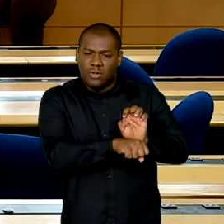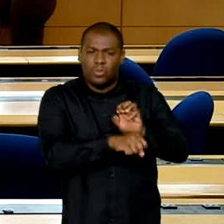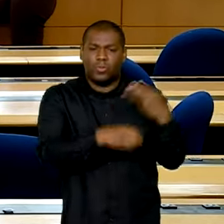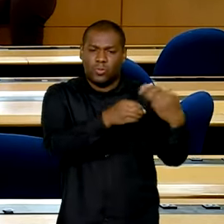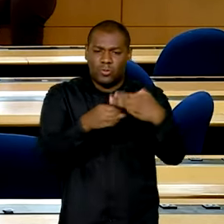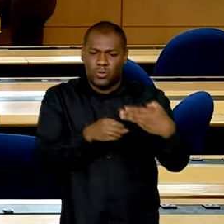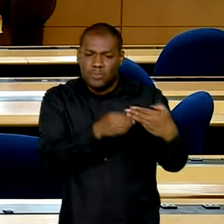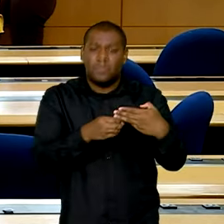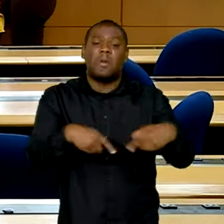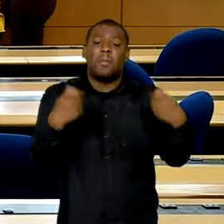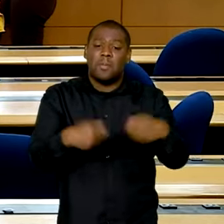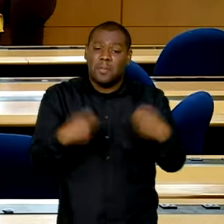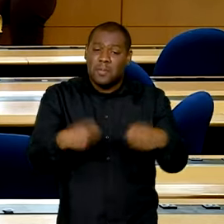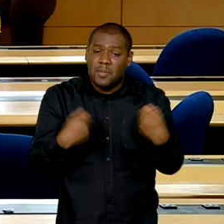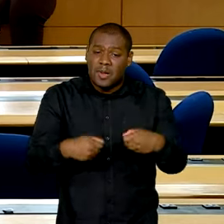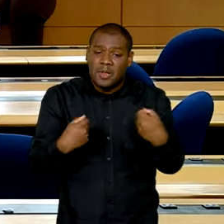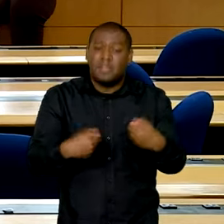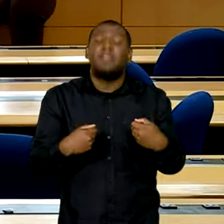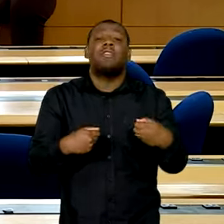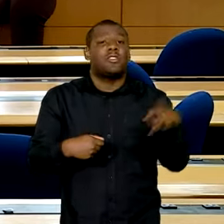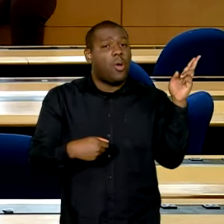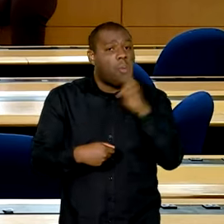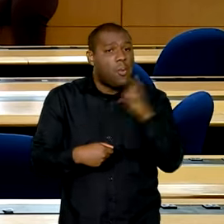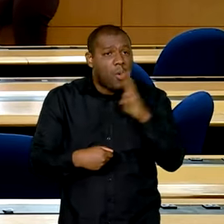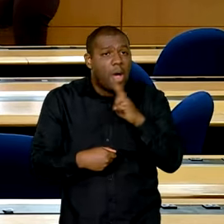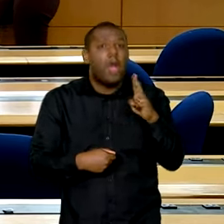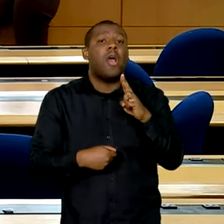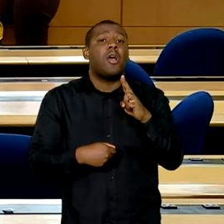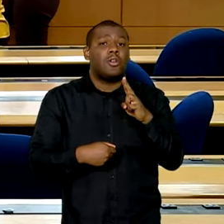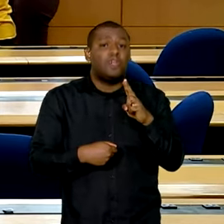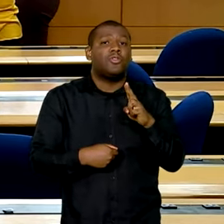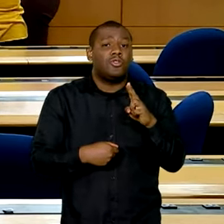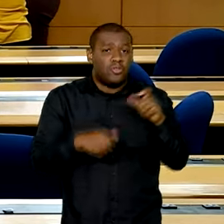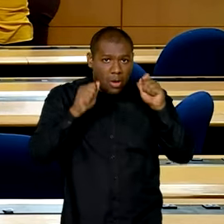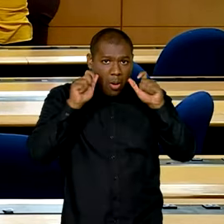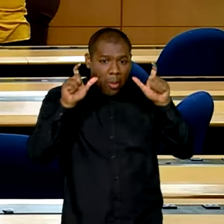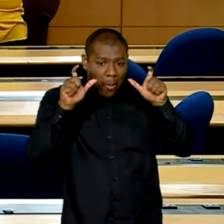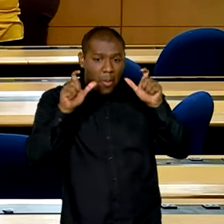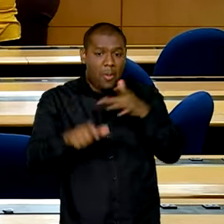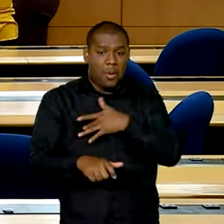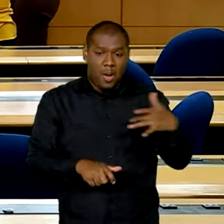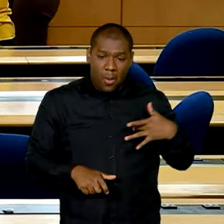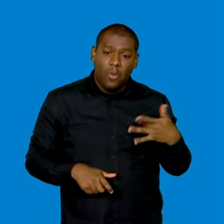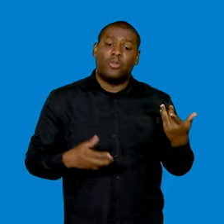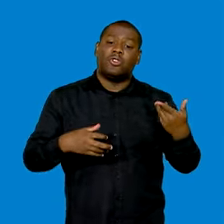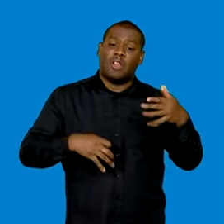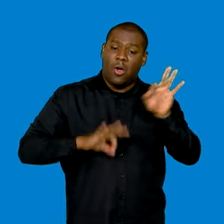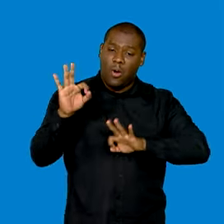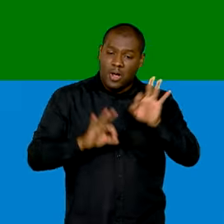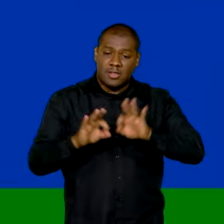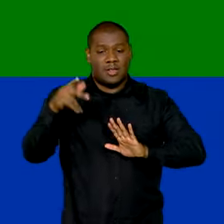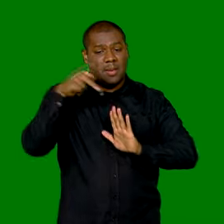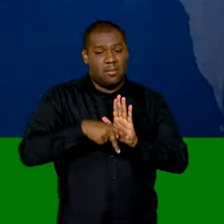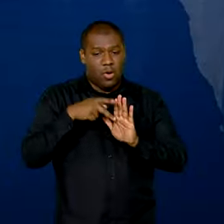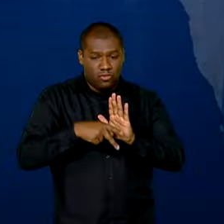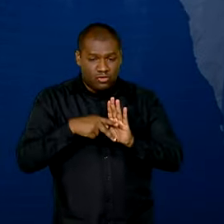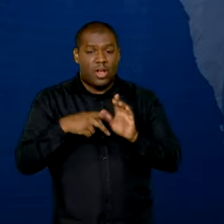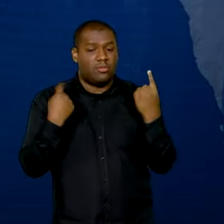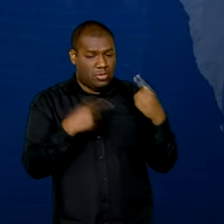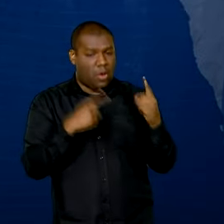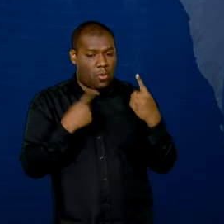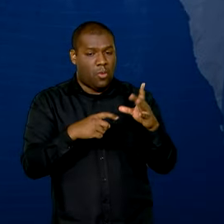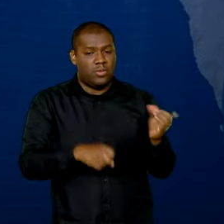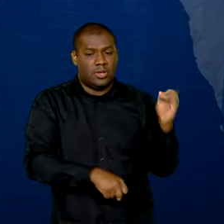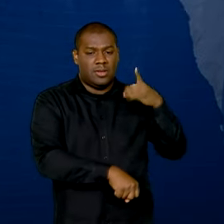devem declarar emergência em saúde e apresentar um plano de ação contra a dengue. 201 municípios,